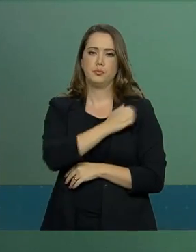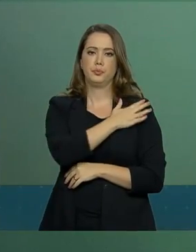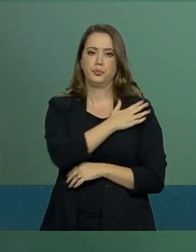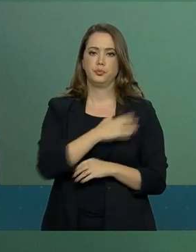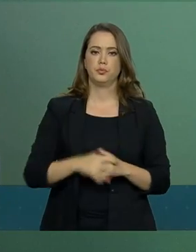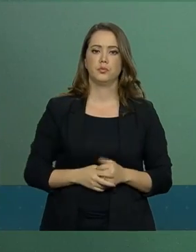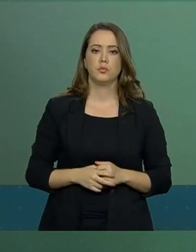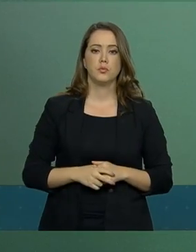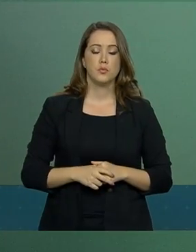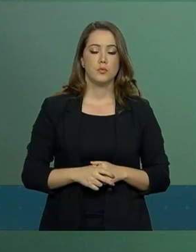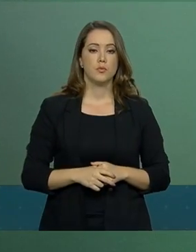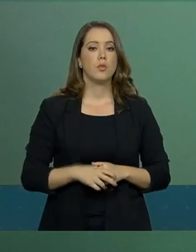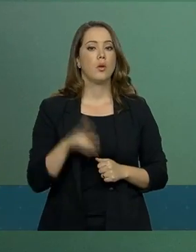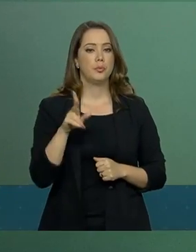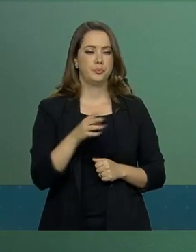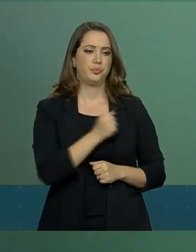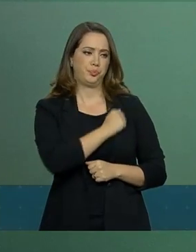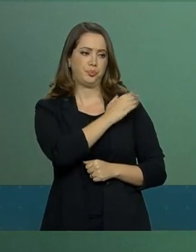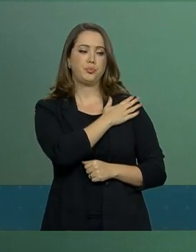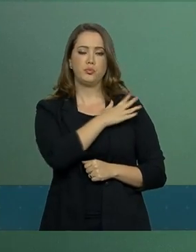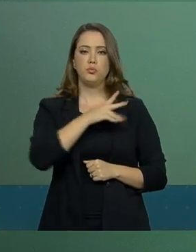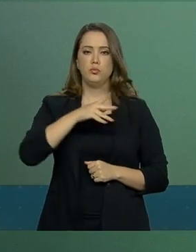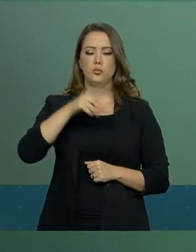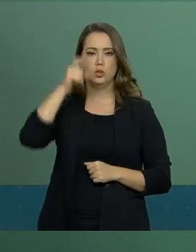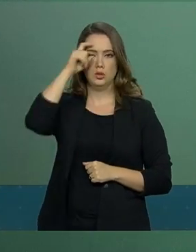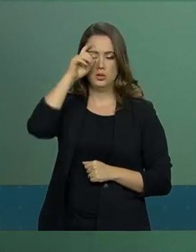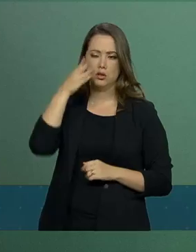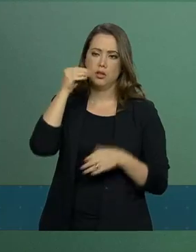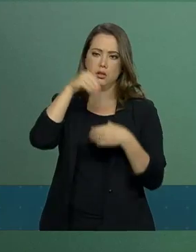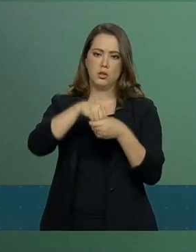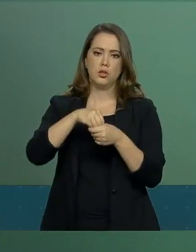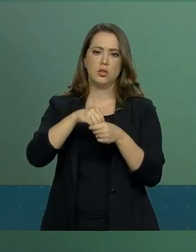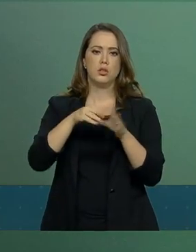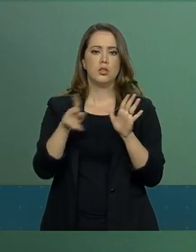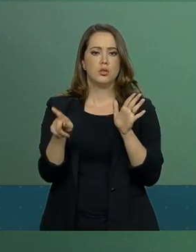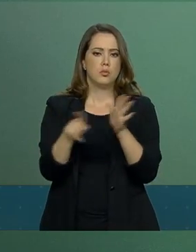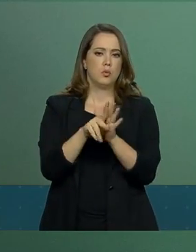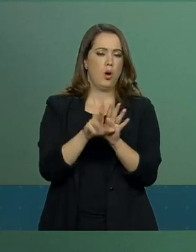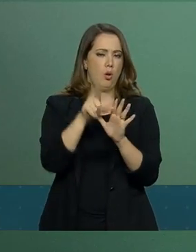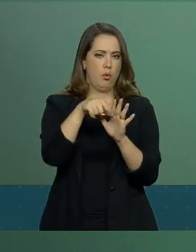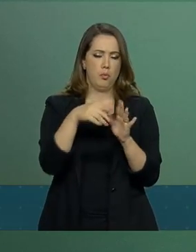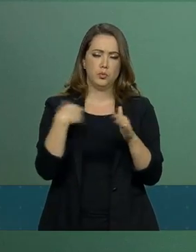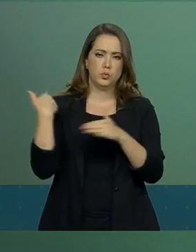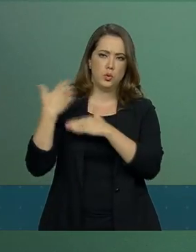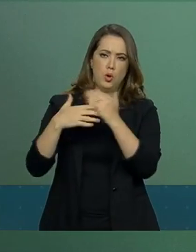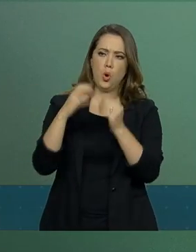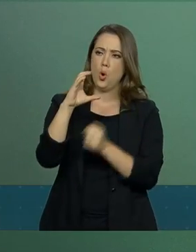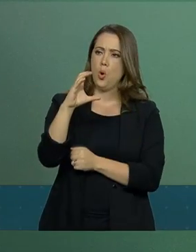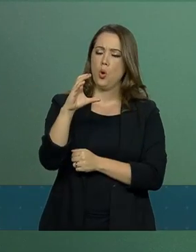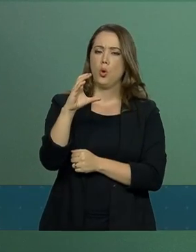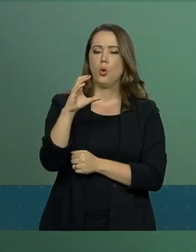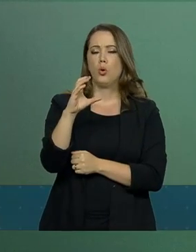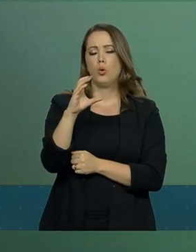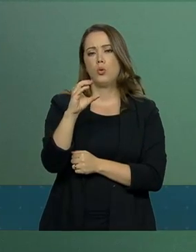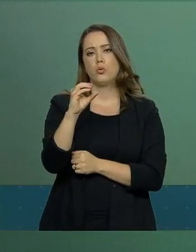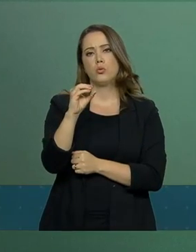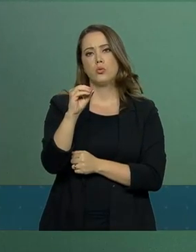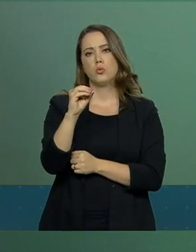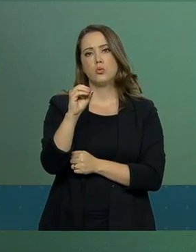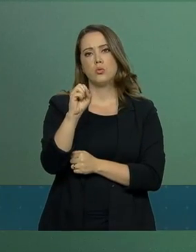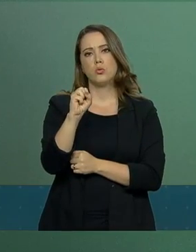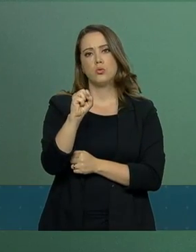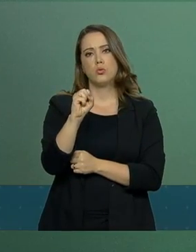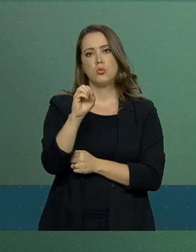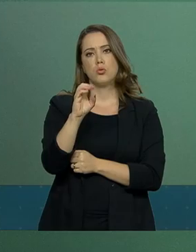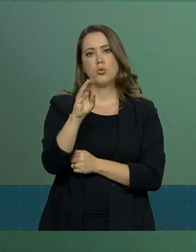do senhor vice-presidente está dentro do contexto da Cosban, e ela, naturalmente, é de conhecimento do senhor